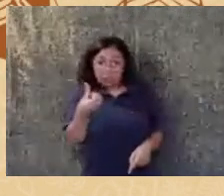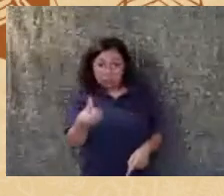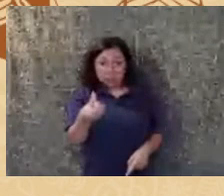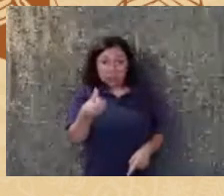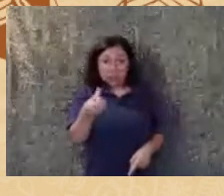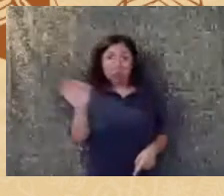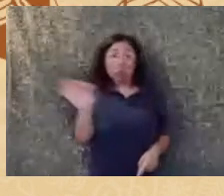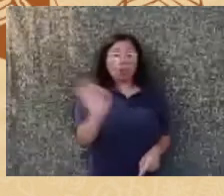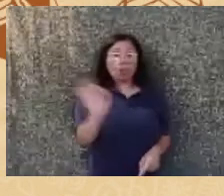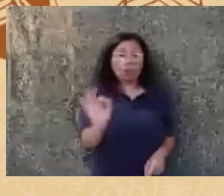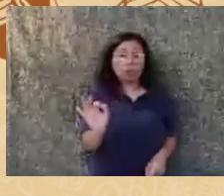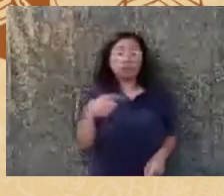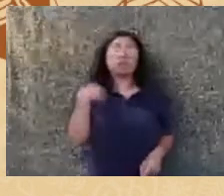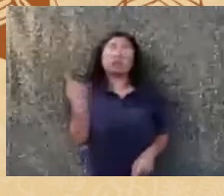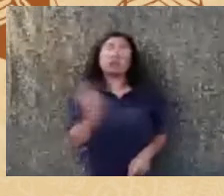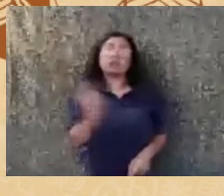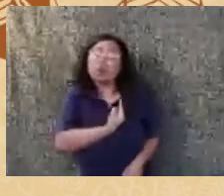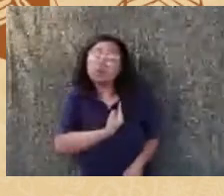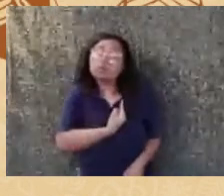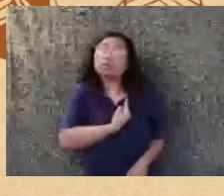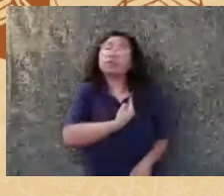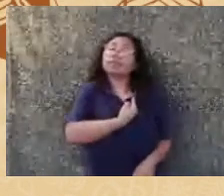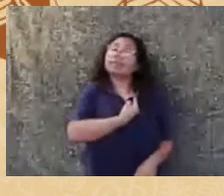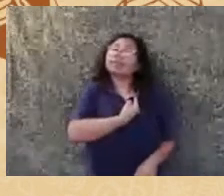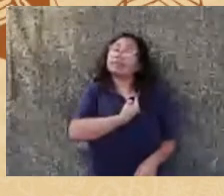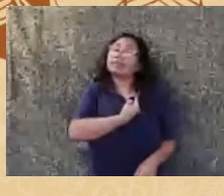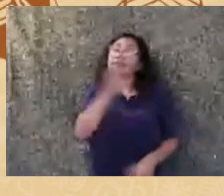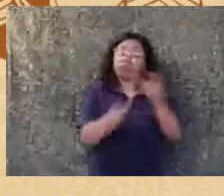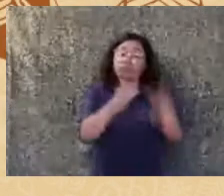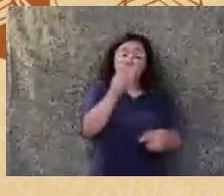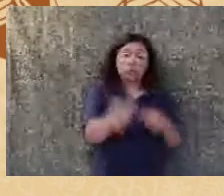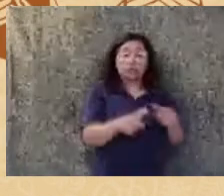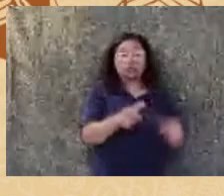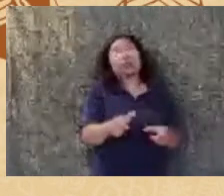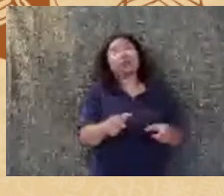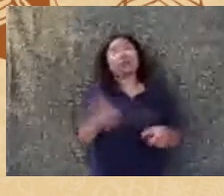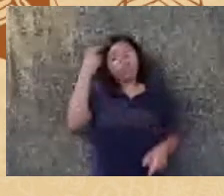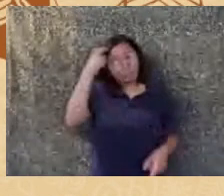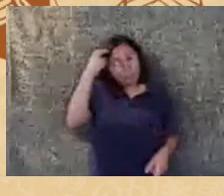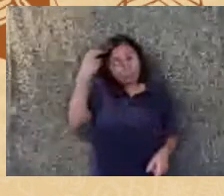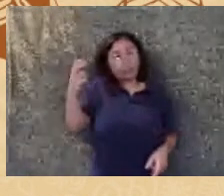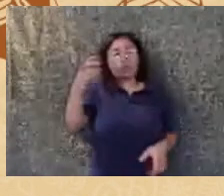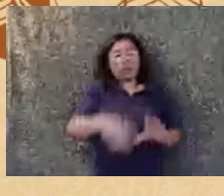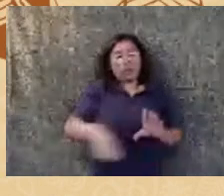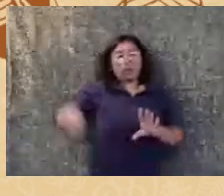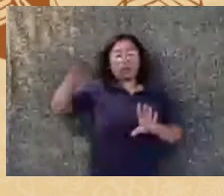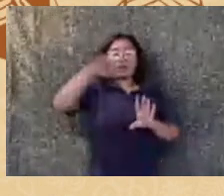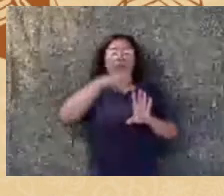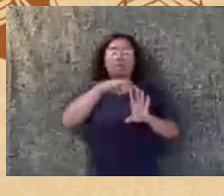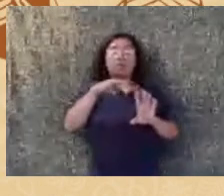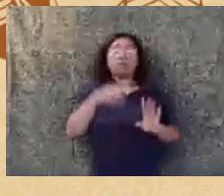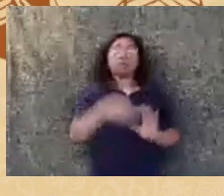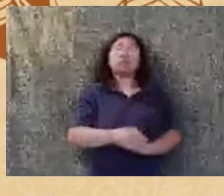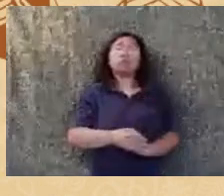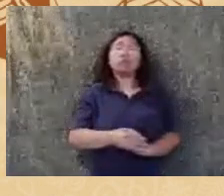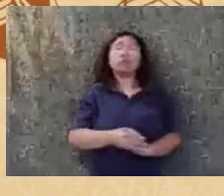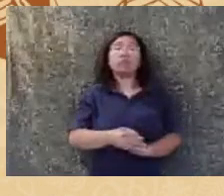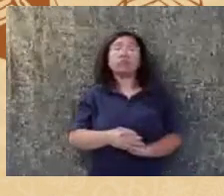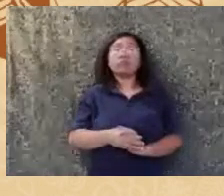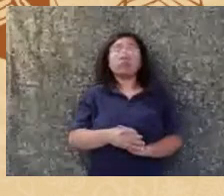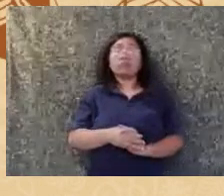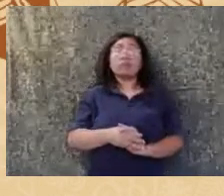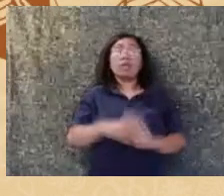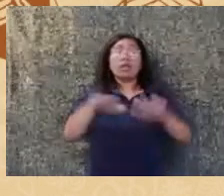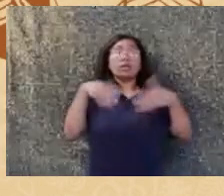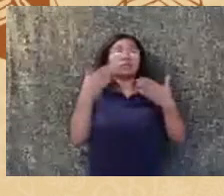85 e apenas 2% vão ter um QI elevado e aí ele fala que essa discrepância